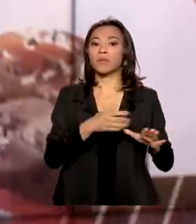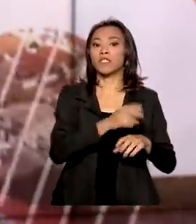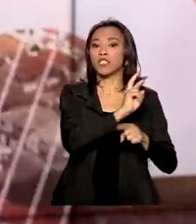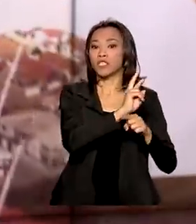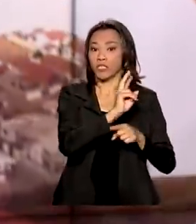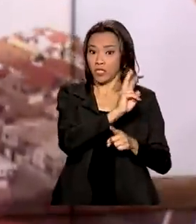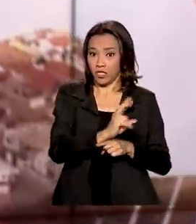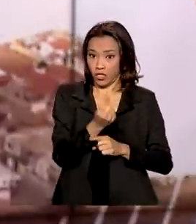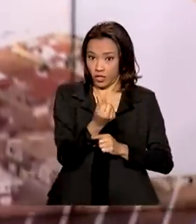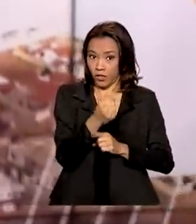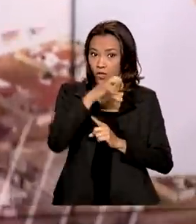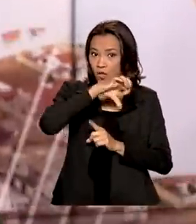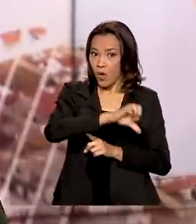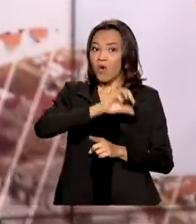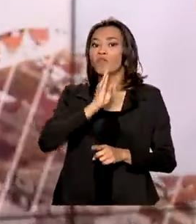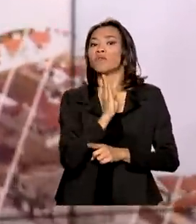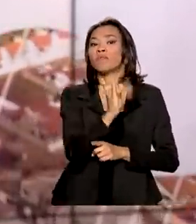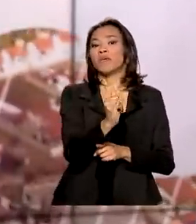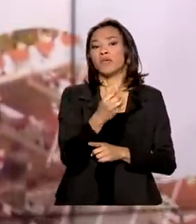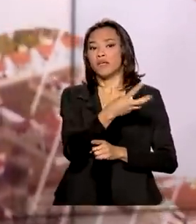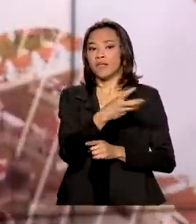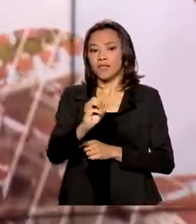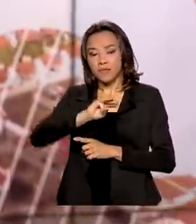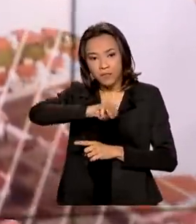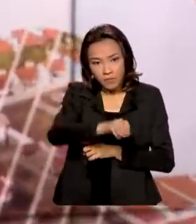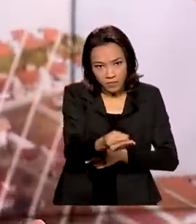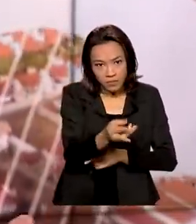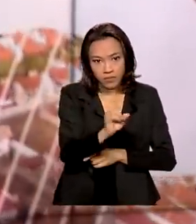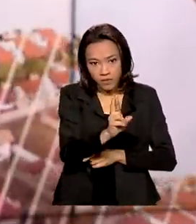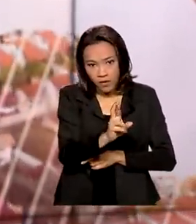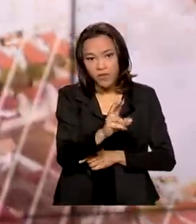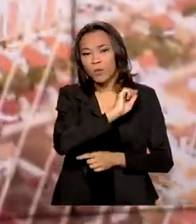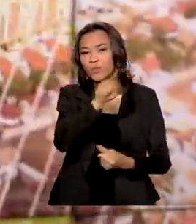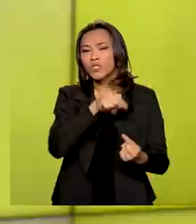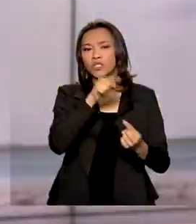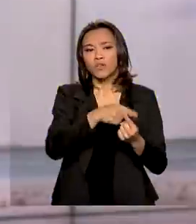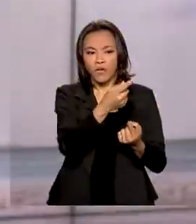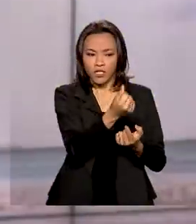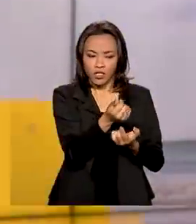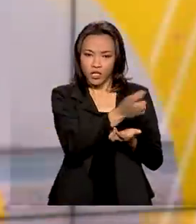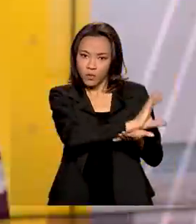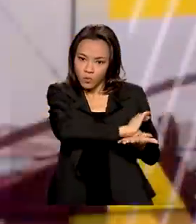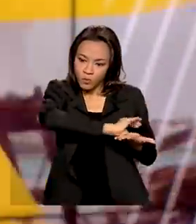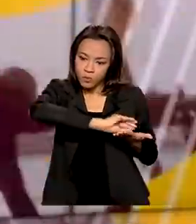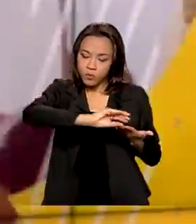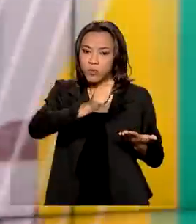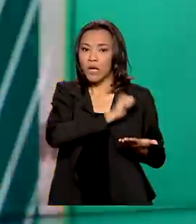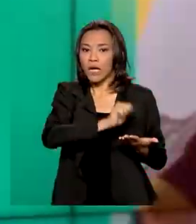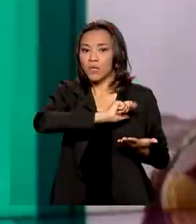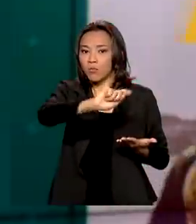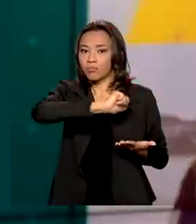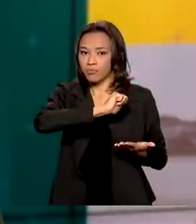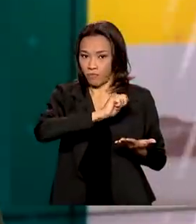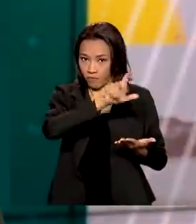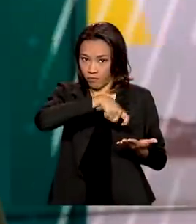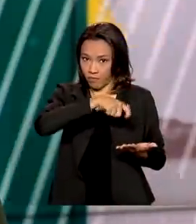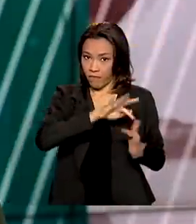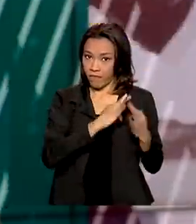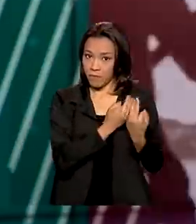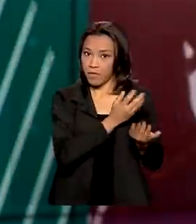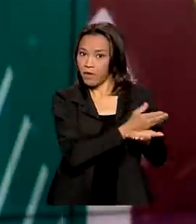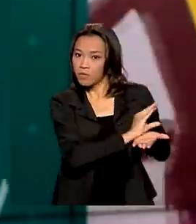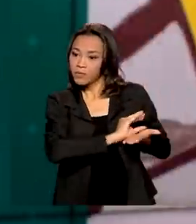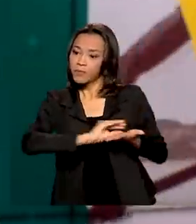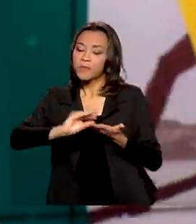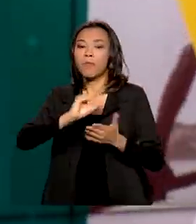milhões de reais para o programa Auxílio Brasil. O objetivo é remanejar valores do Bolsa Família para o novo programa que vai substituí